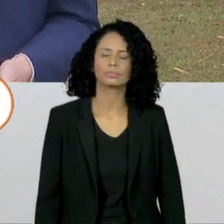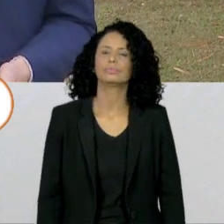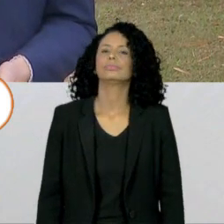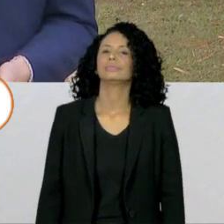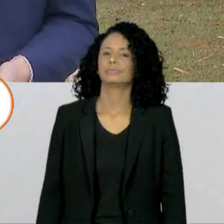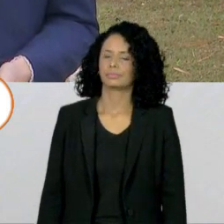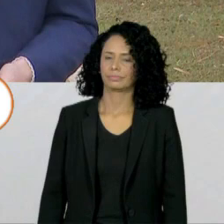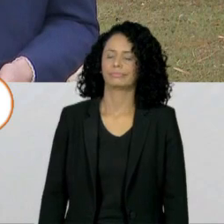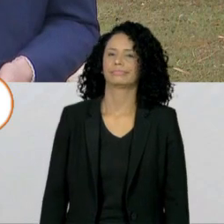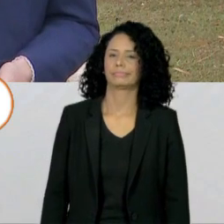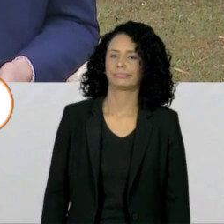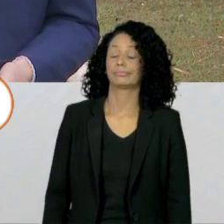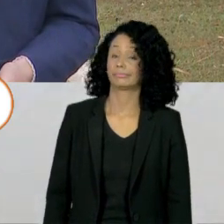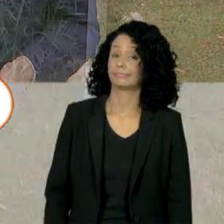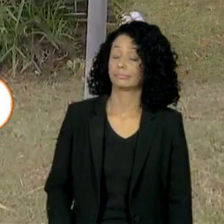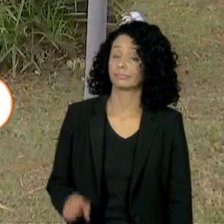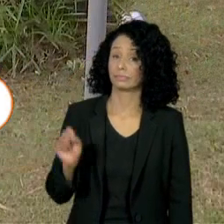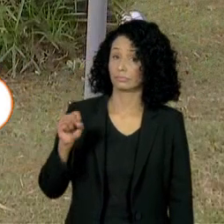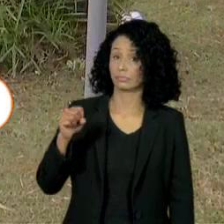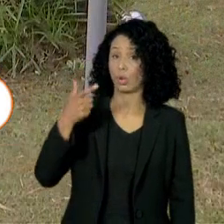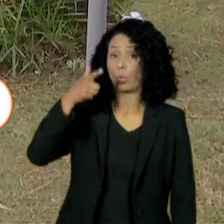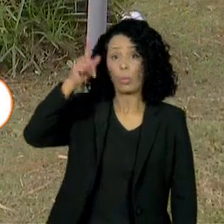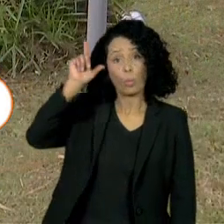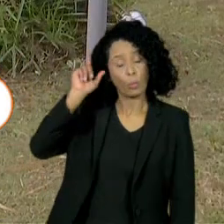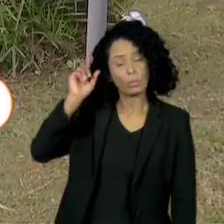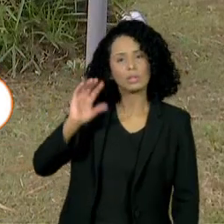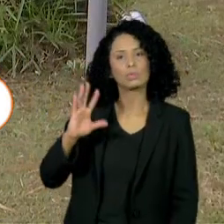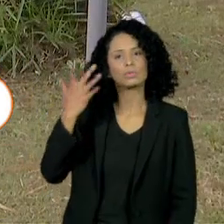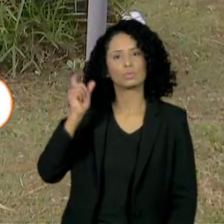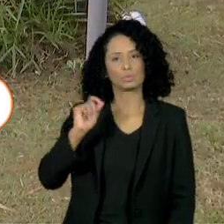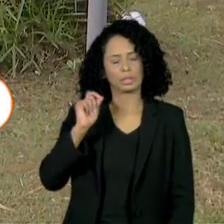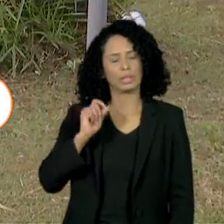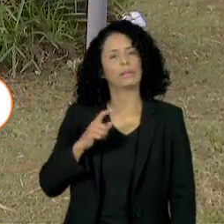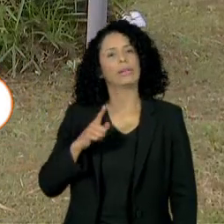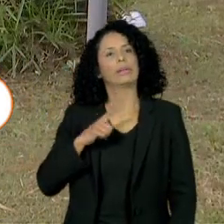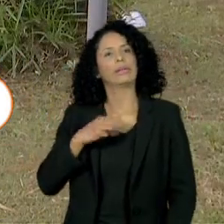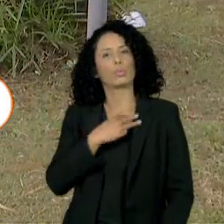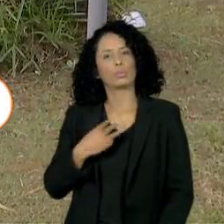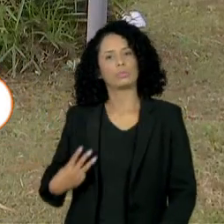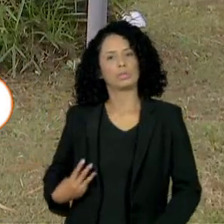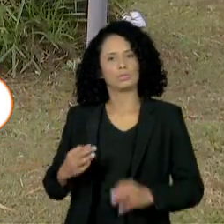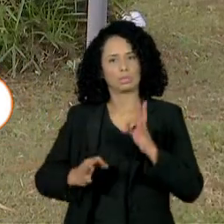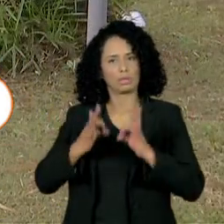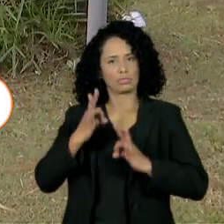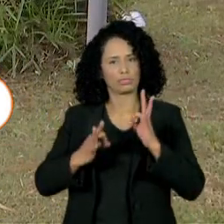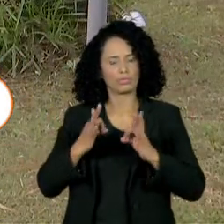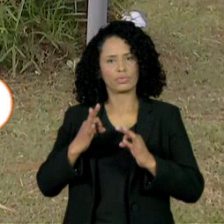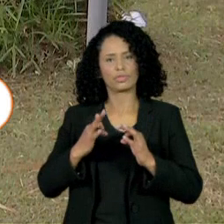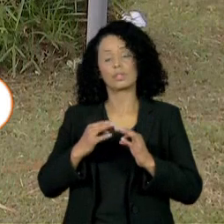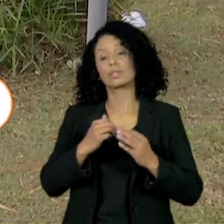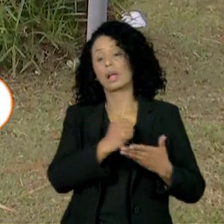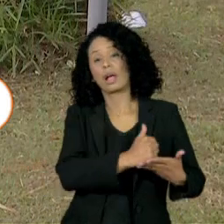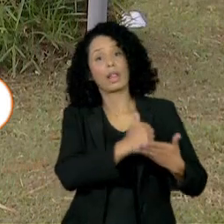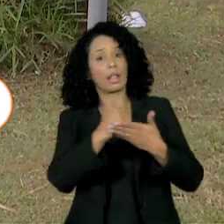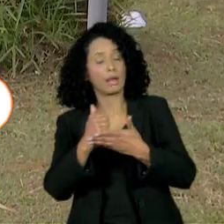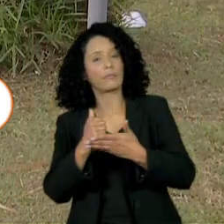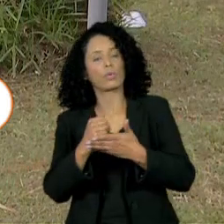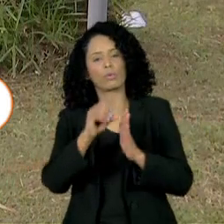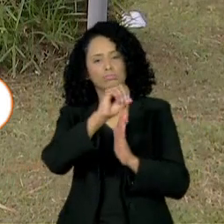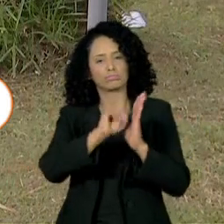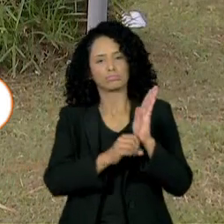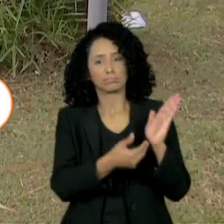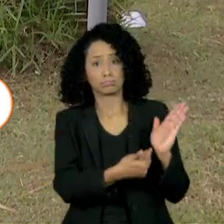Sim, Edu. Inclusive, ontem o ministro da Justiça, Anderson Torres, enviou ao Tribunal Superior Eleitoral um ofício